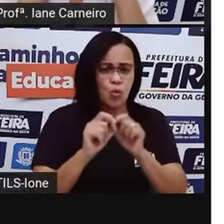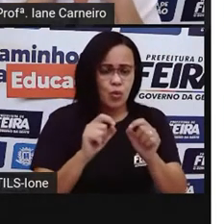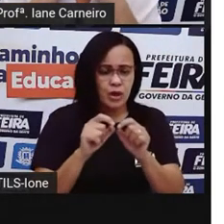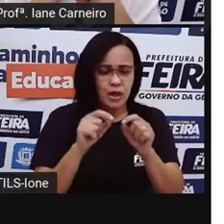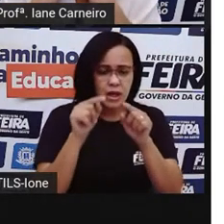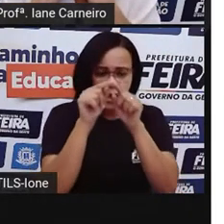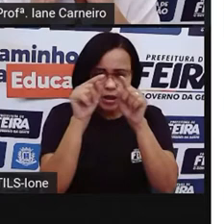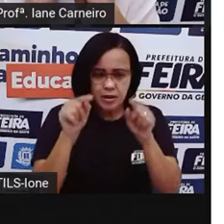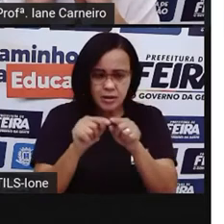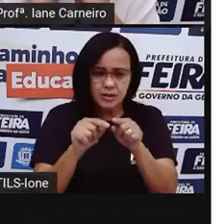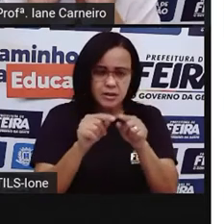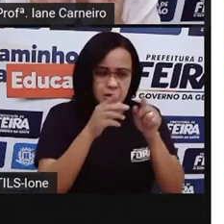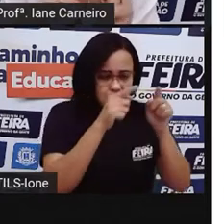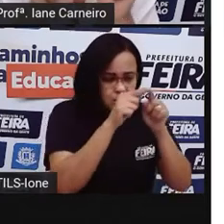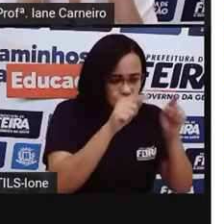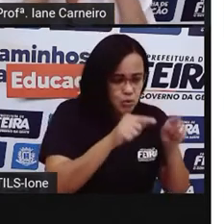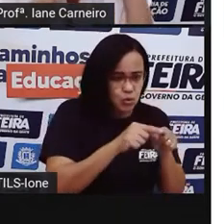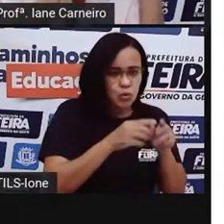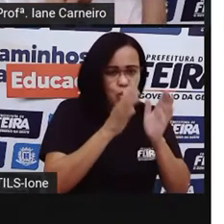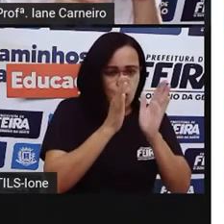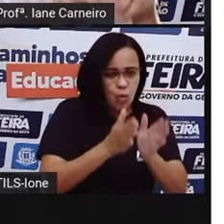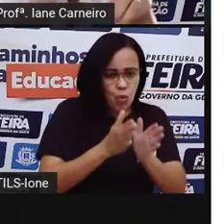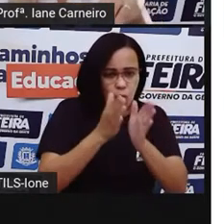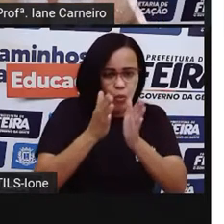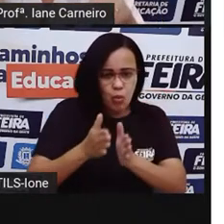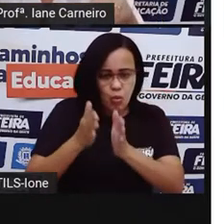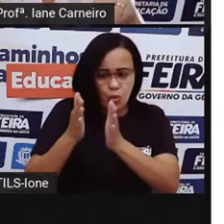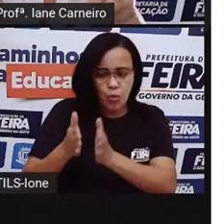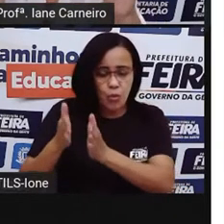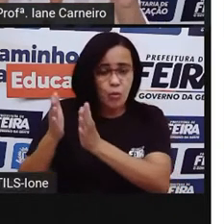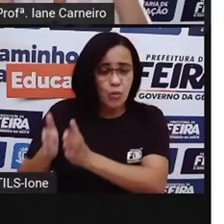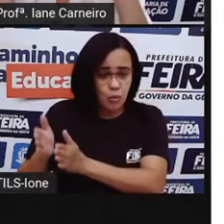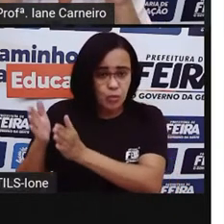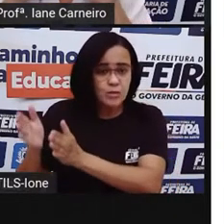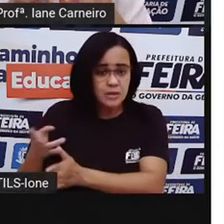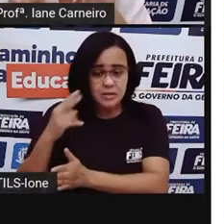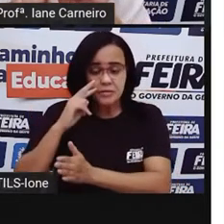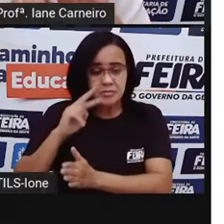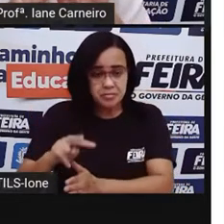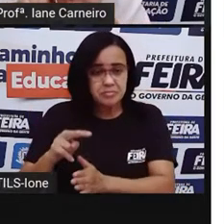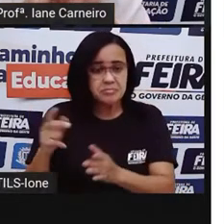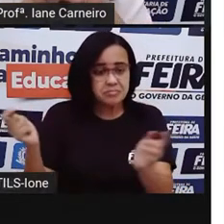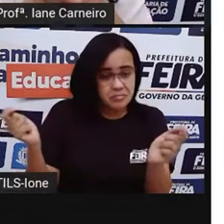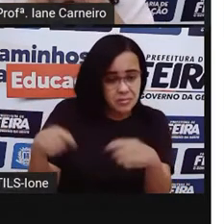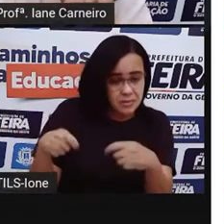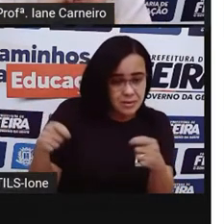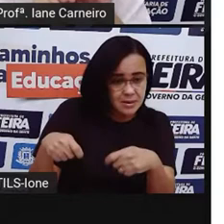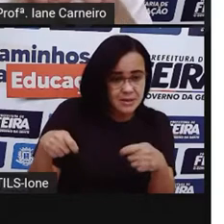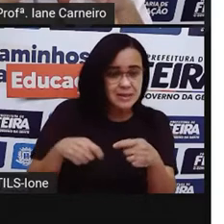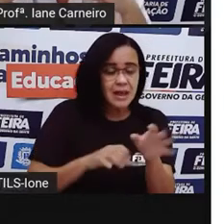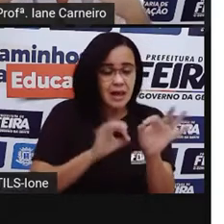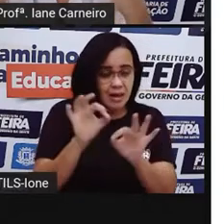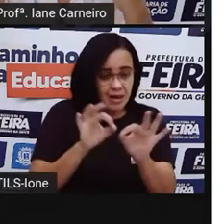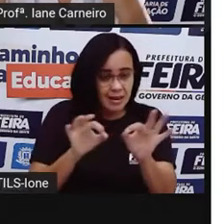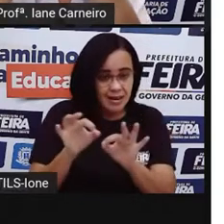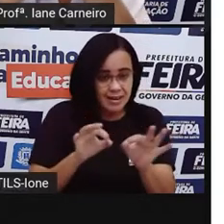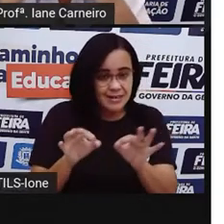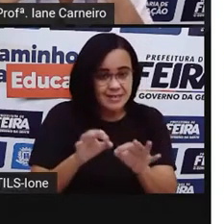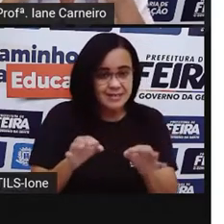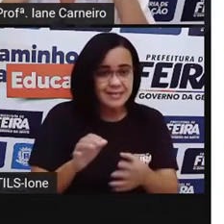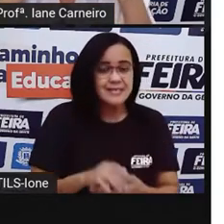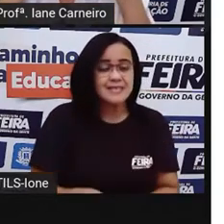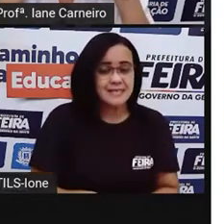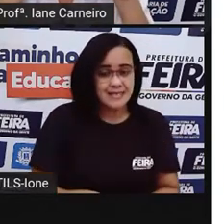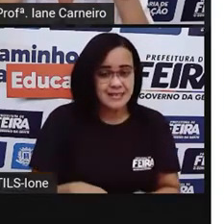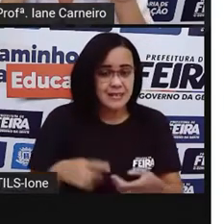entre um quadradinho ou um elemento e outro, né? Porque se a gente colocar muito juntinho, a gente vai perder